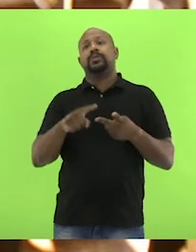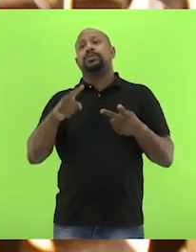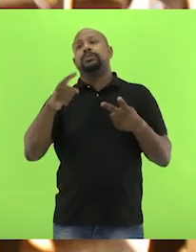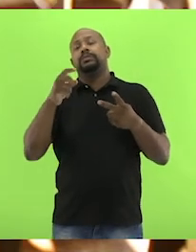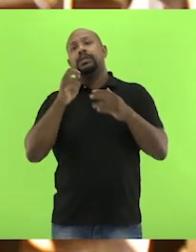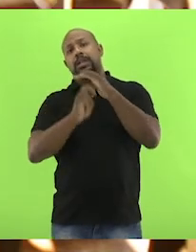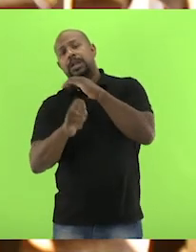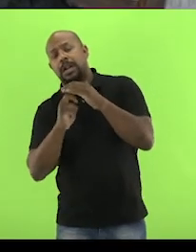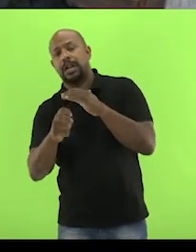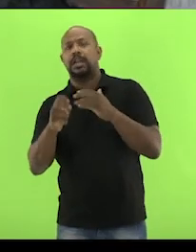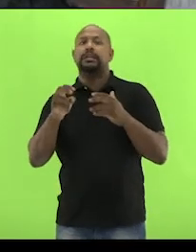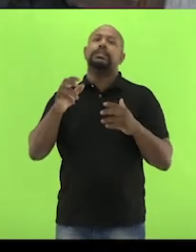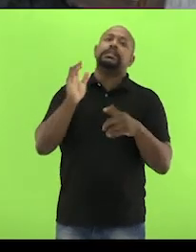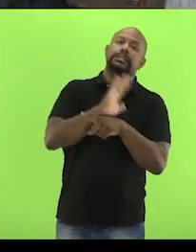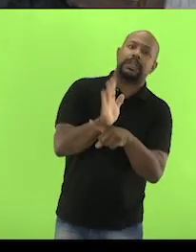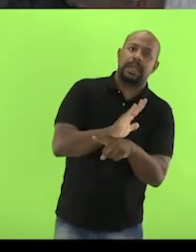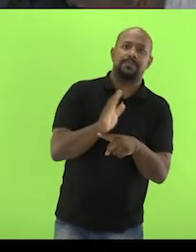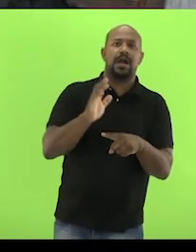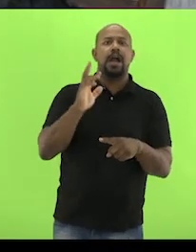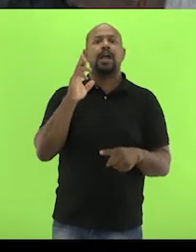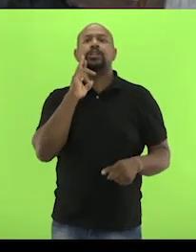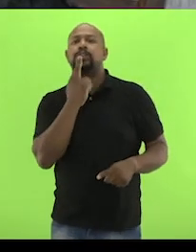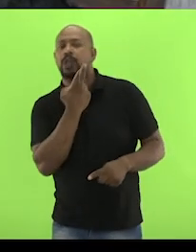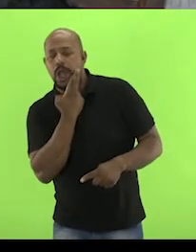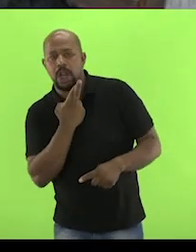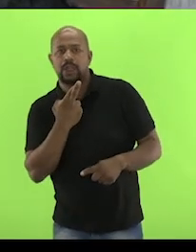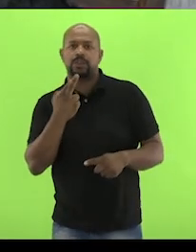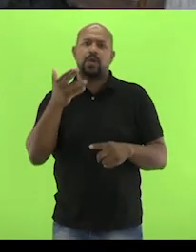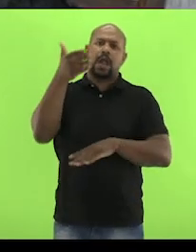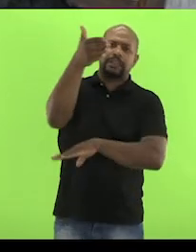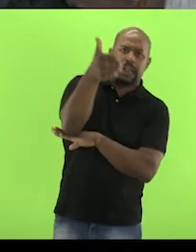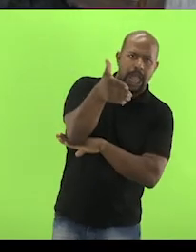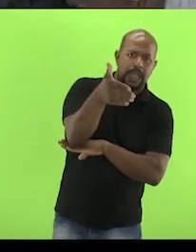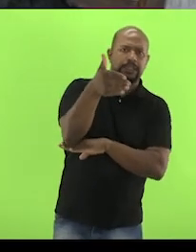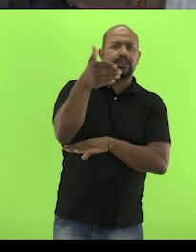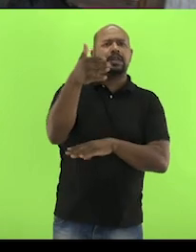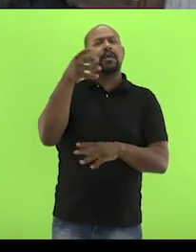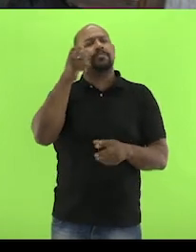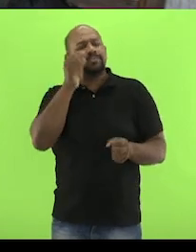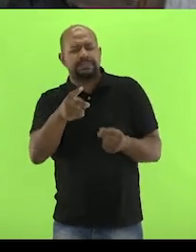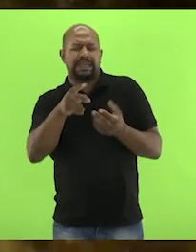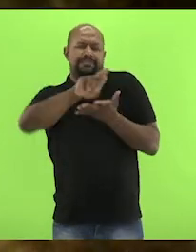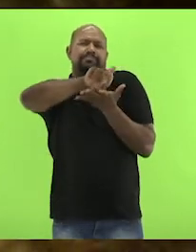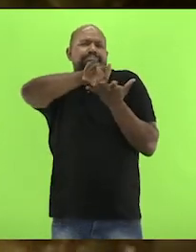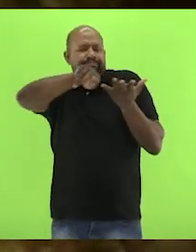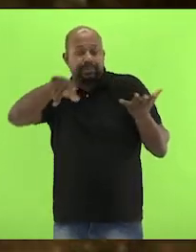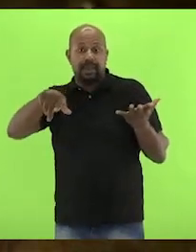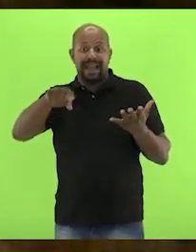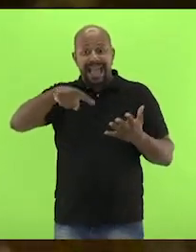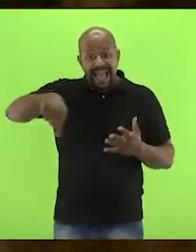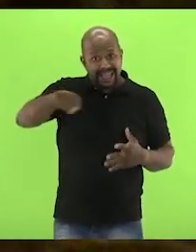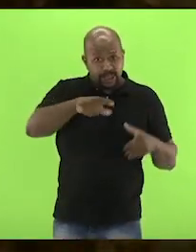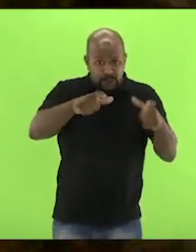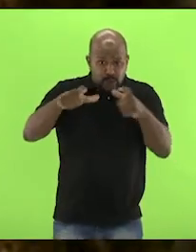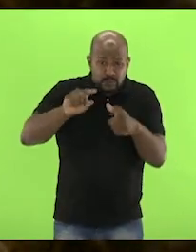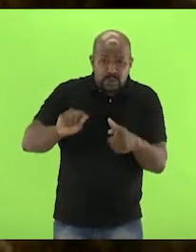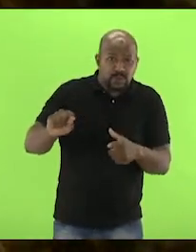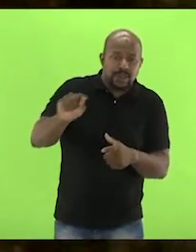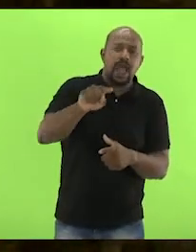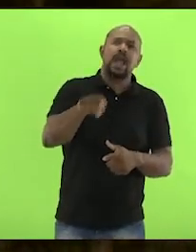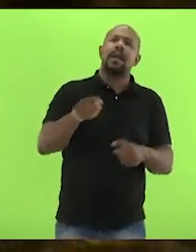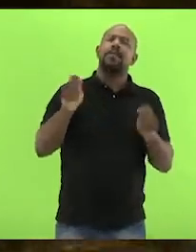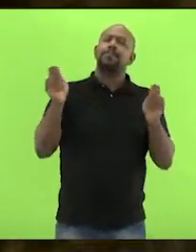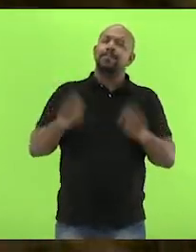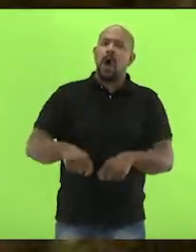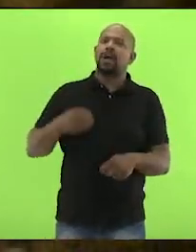Cinema. Restaurantes, hotéis, pousadas, albergues, entre outros. É nestes locais que eles